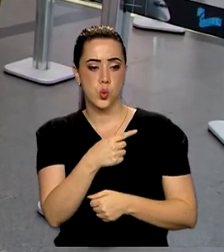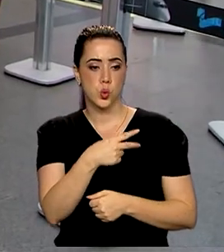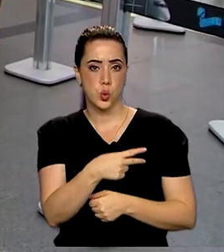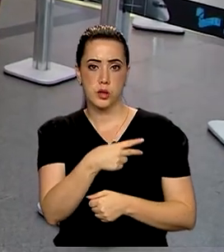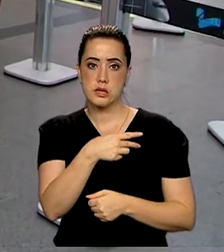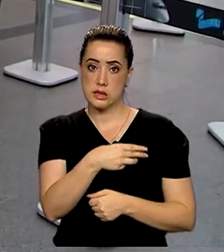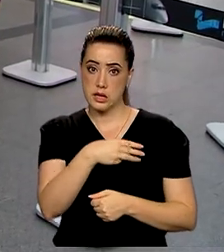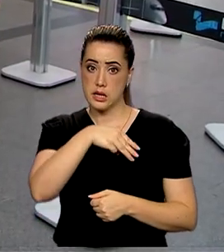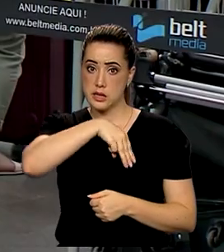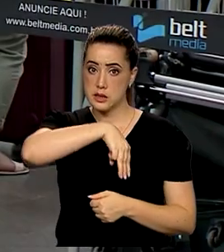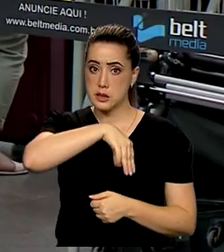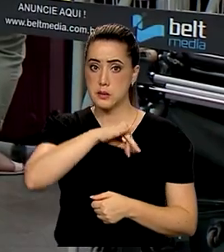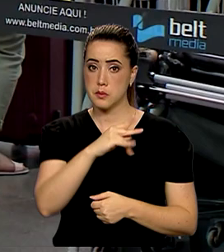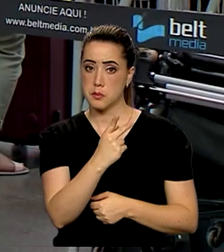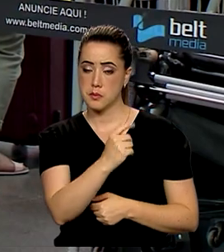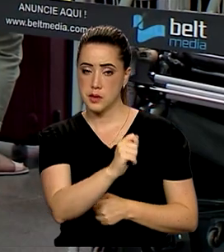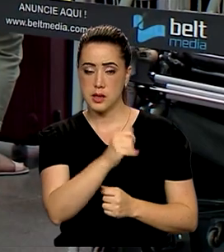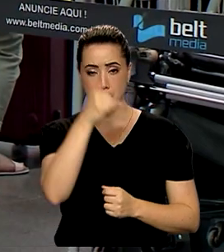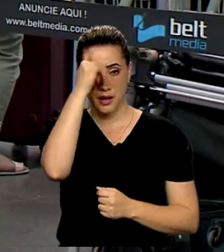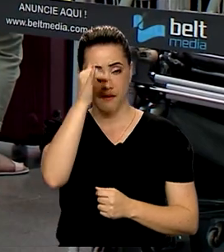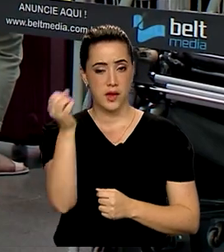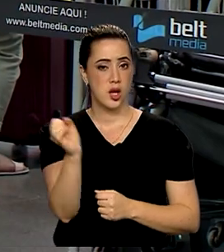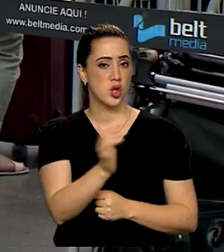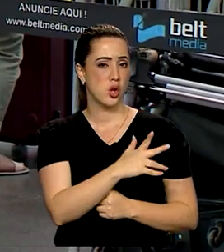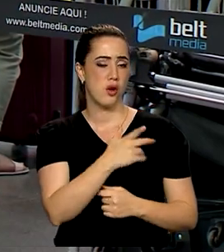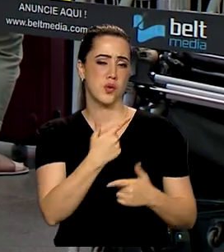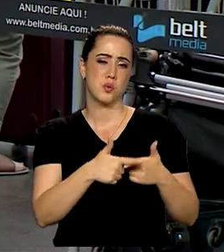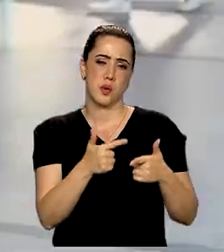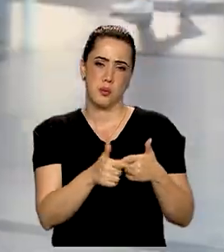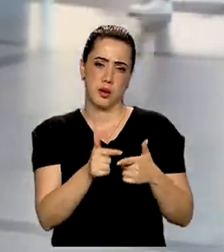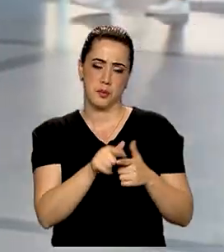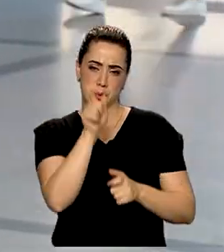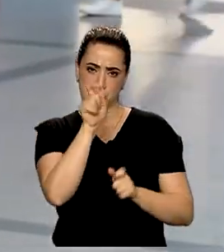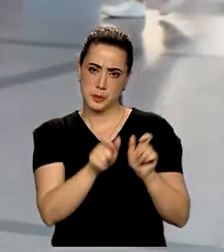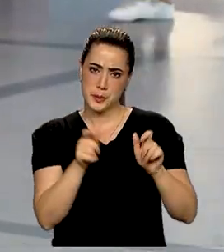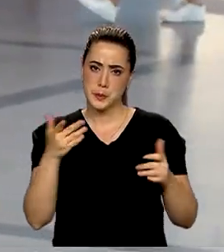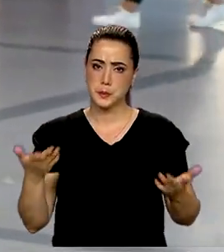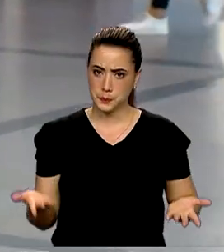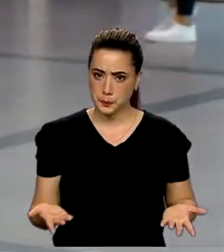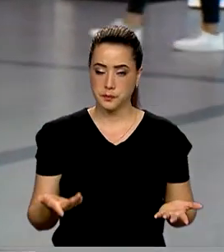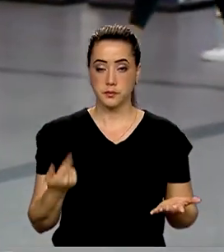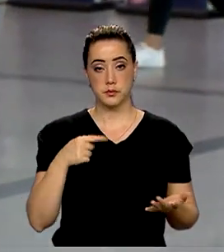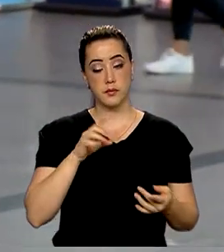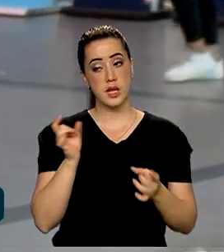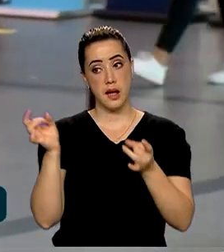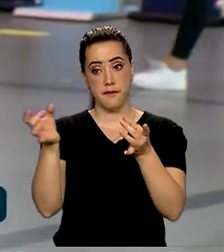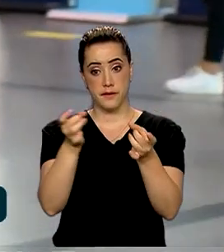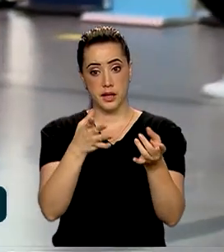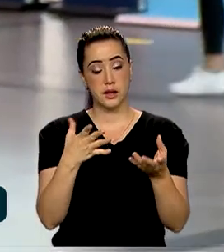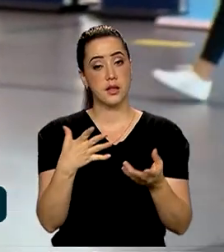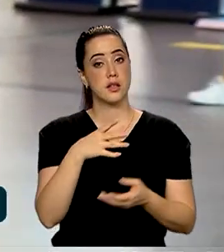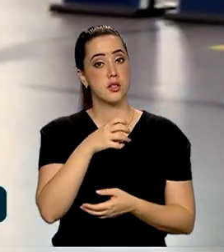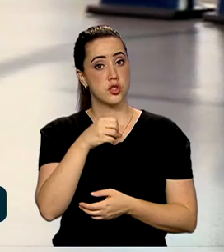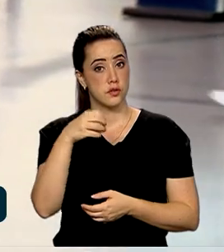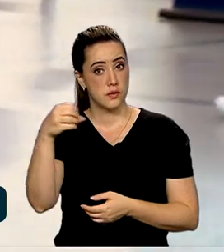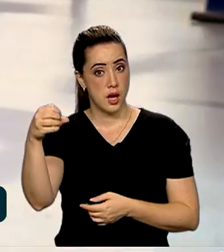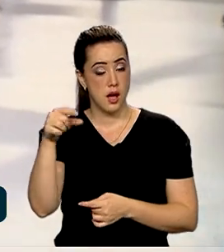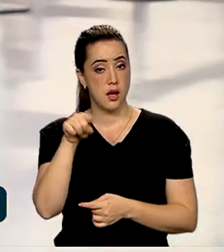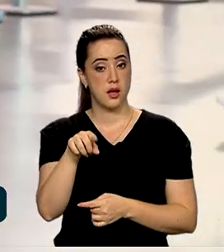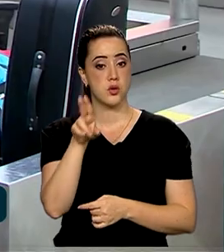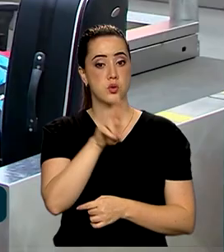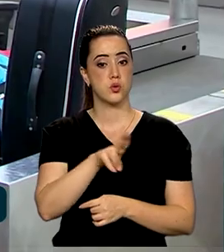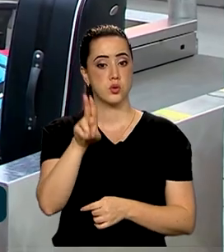evitar mais prejuízos aos consumidores. Segundo o governo, a venda de passagens por meio de